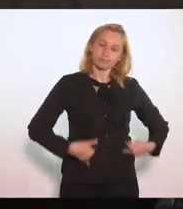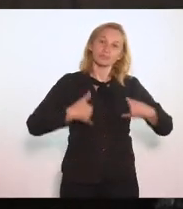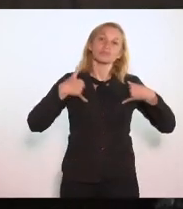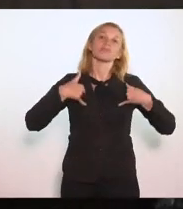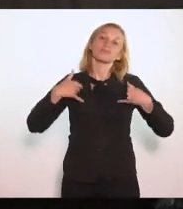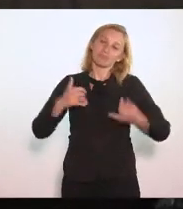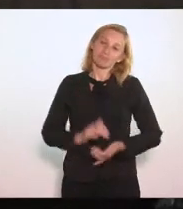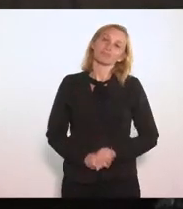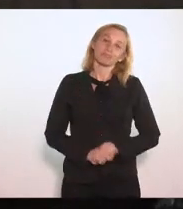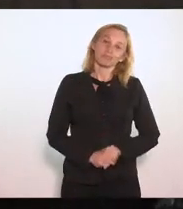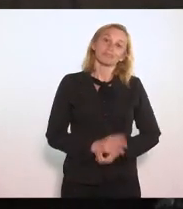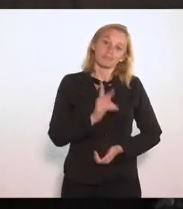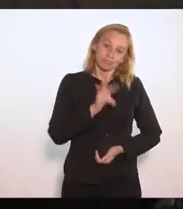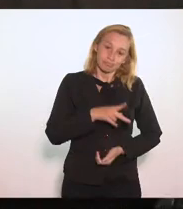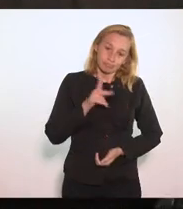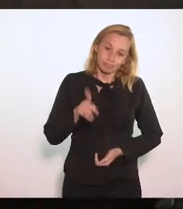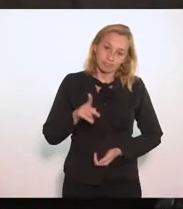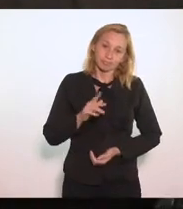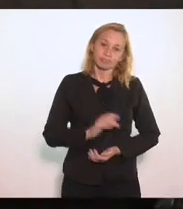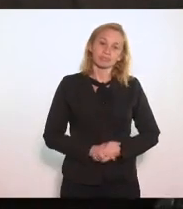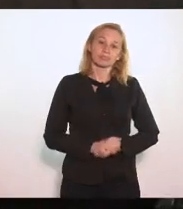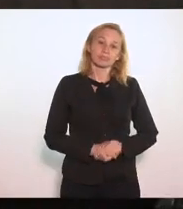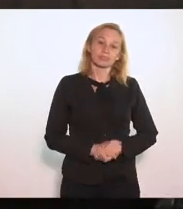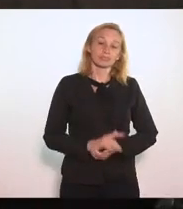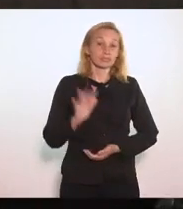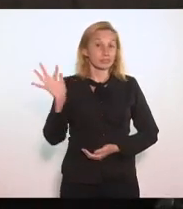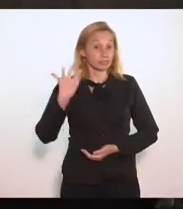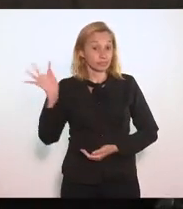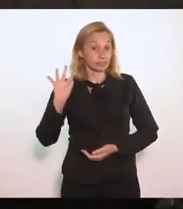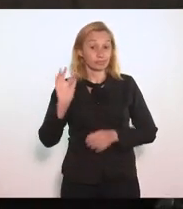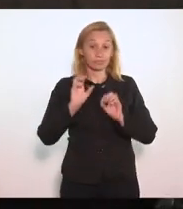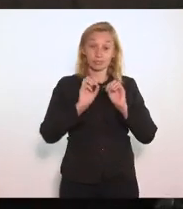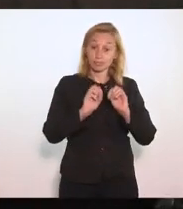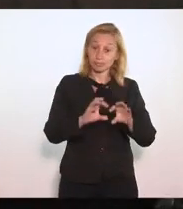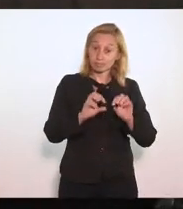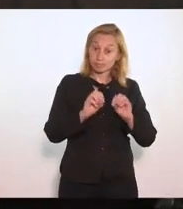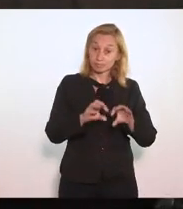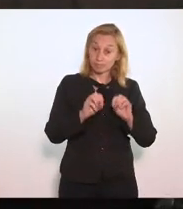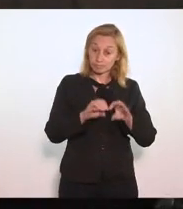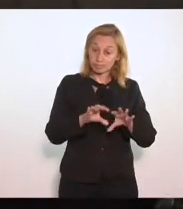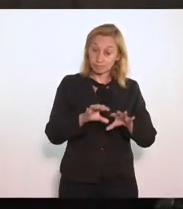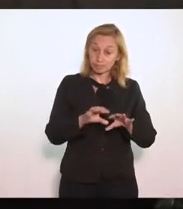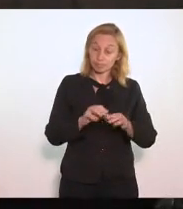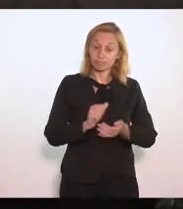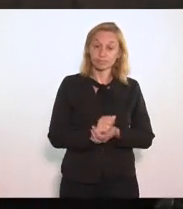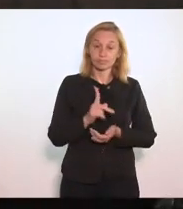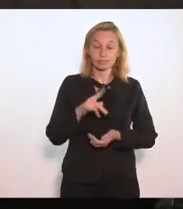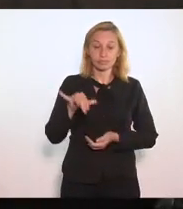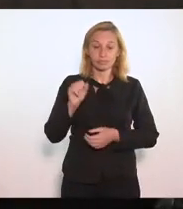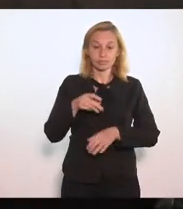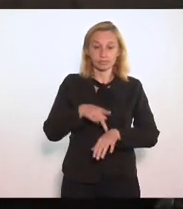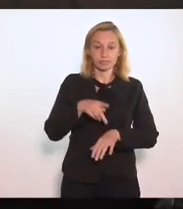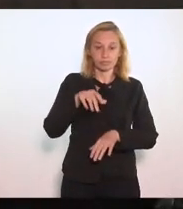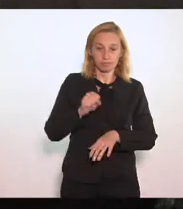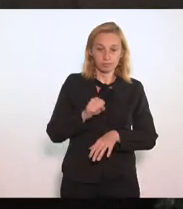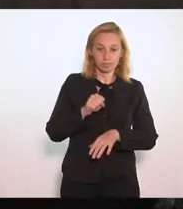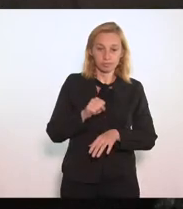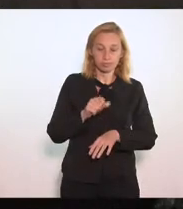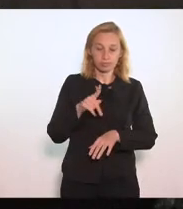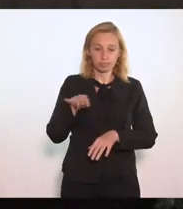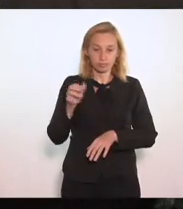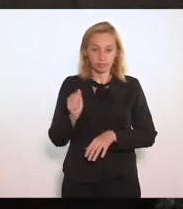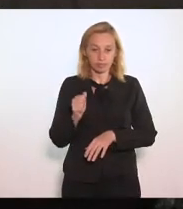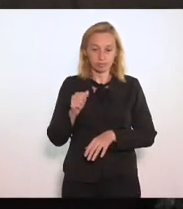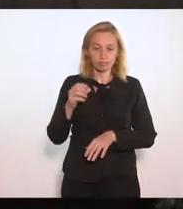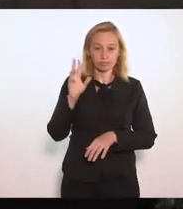Professor Da faculdade De educação E do programa De pós-graduação Em educação Da